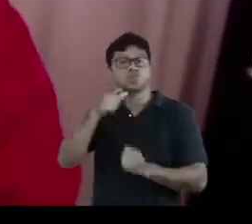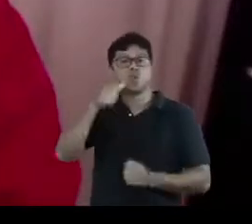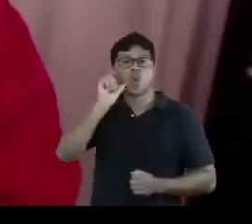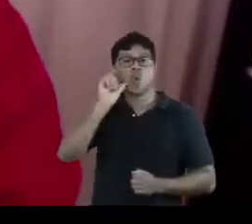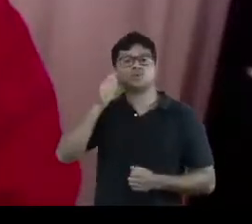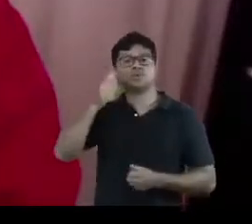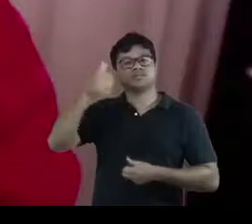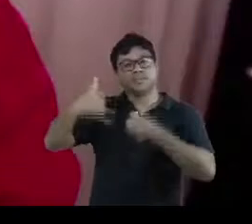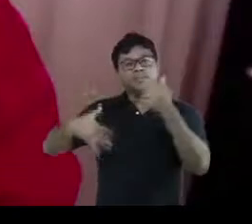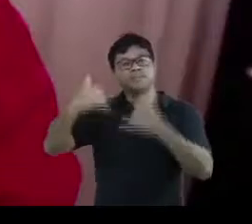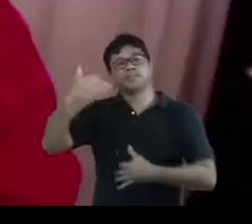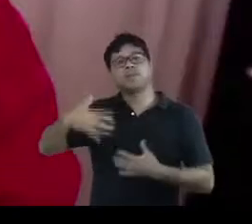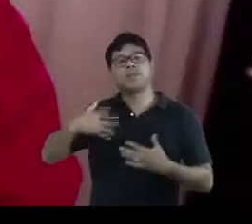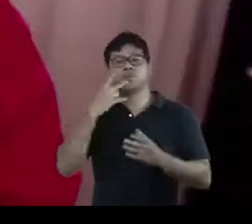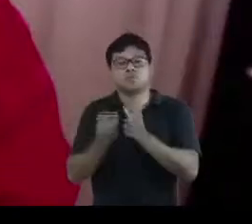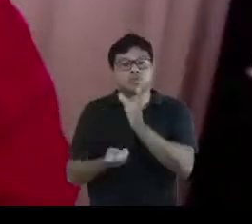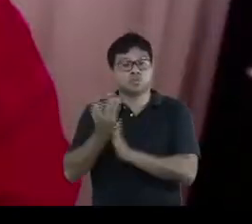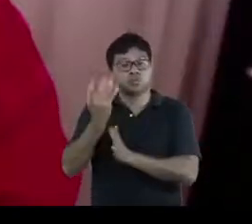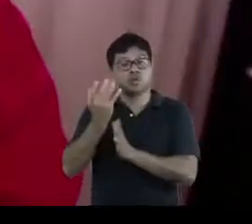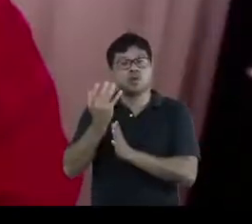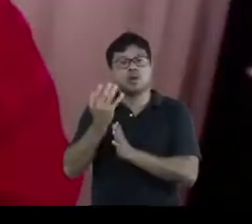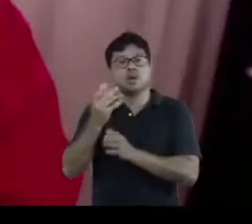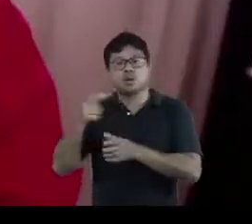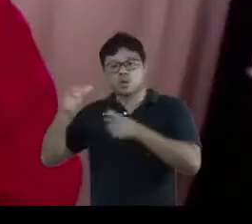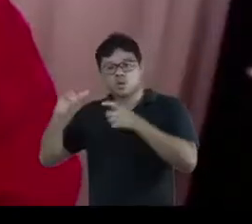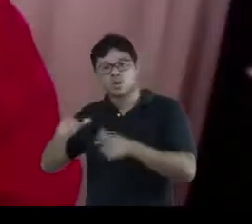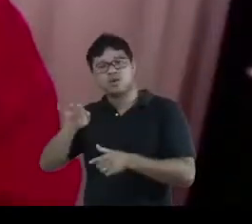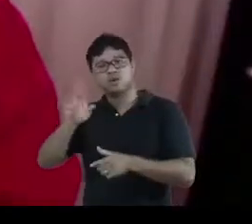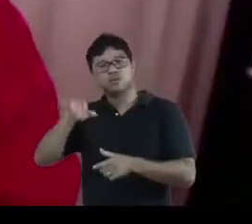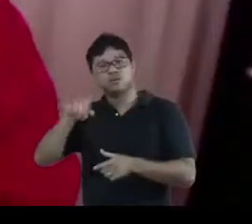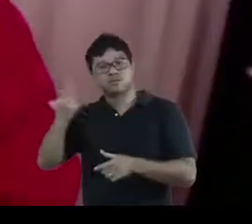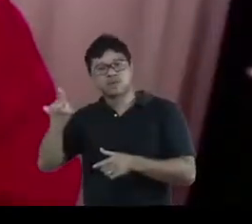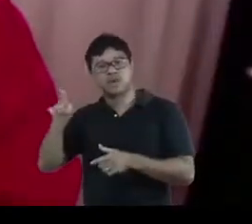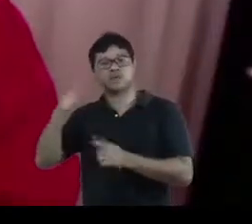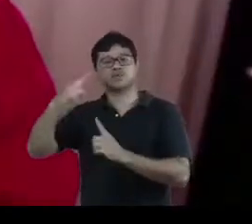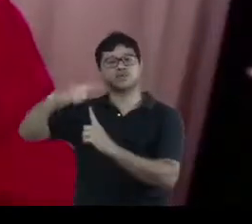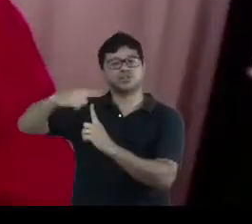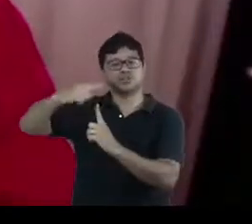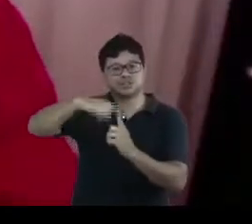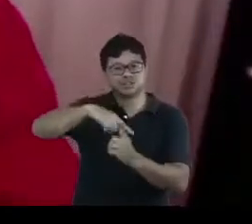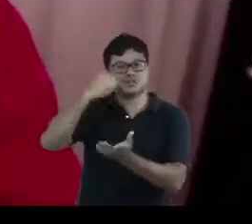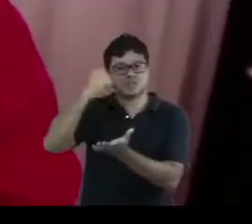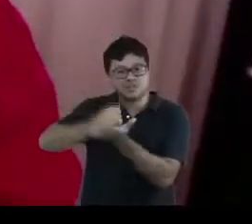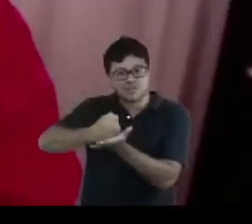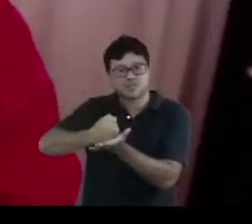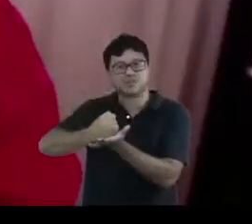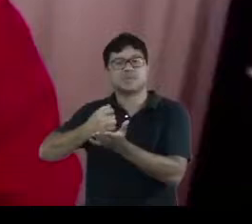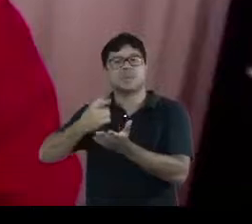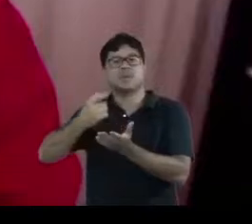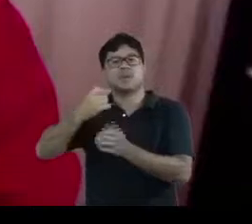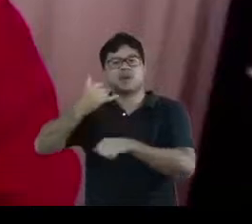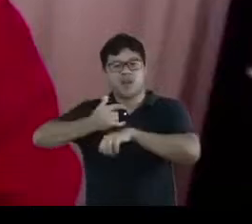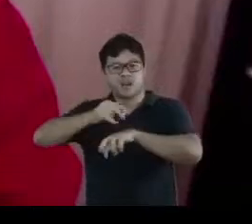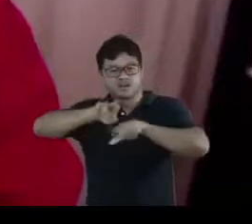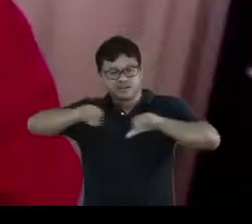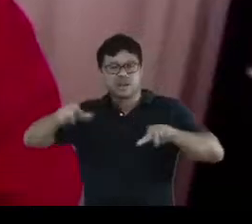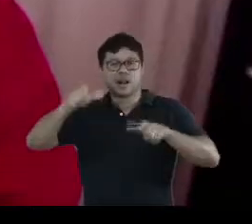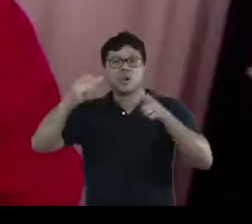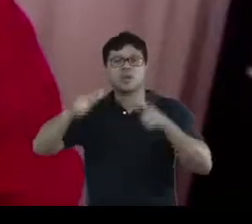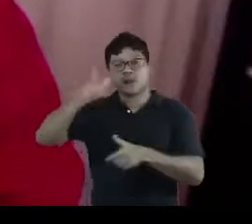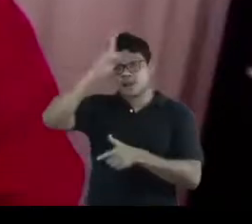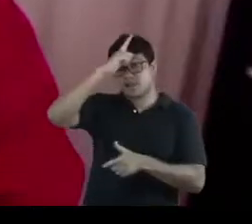ontem falando sobre o surgimento das fundições de tipos e do comércio de escritos na Alemanha.